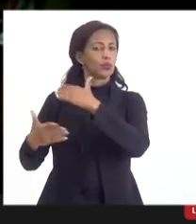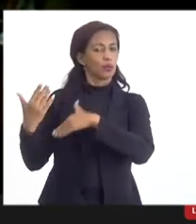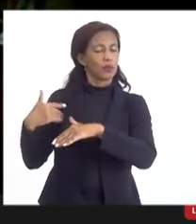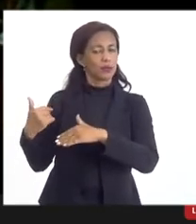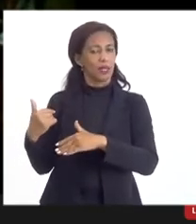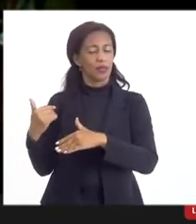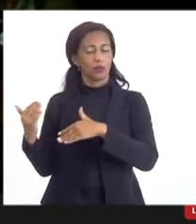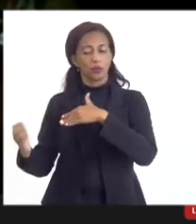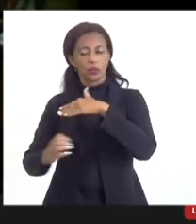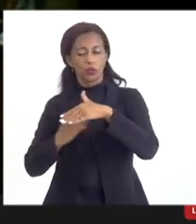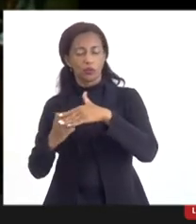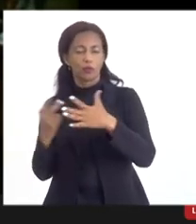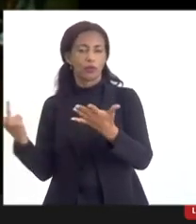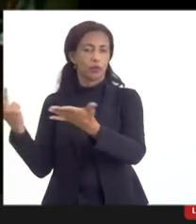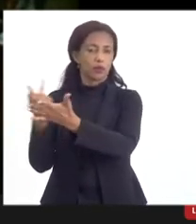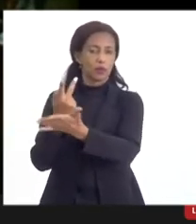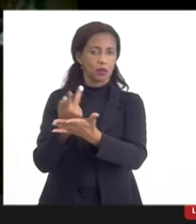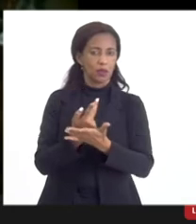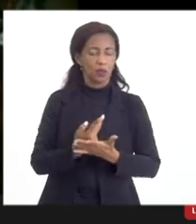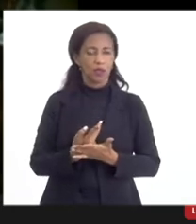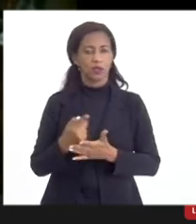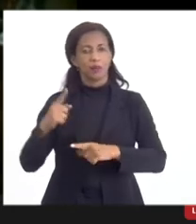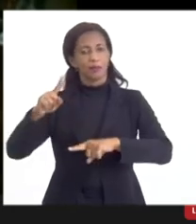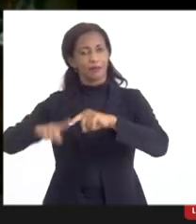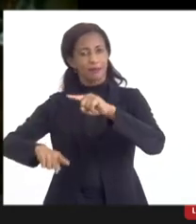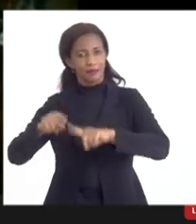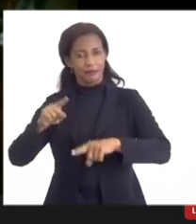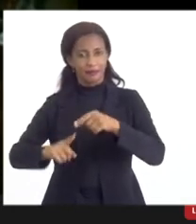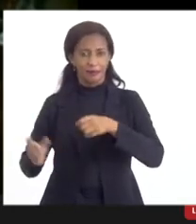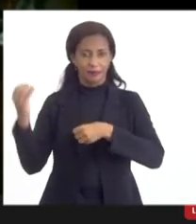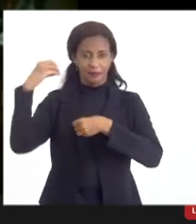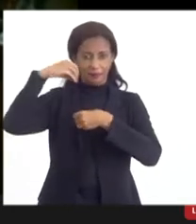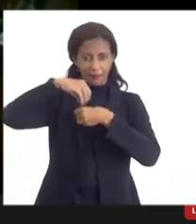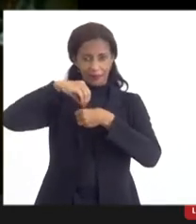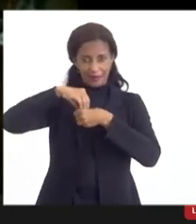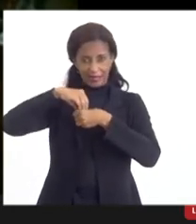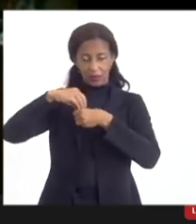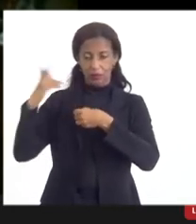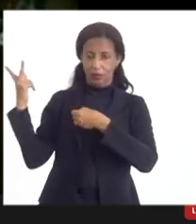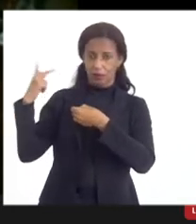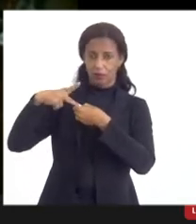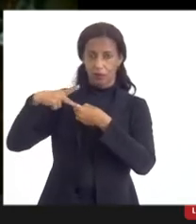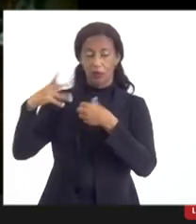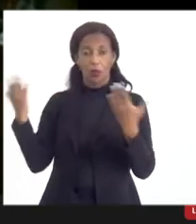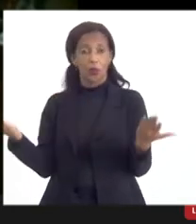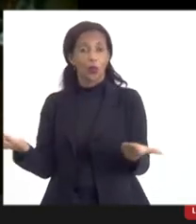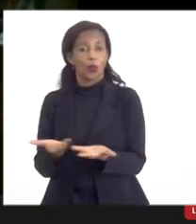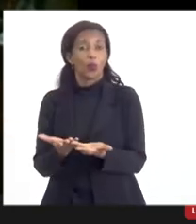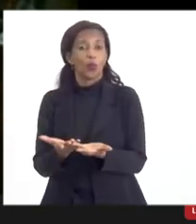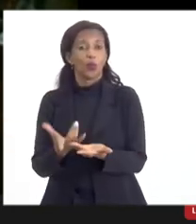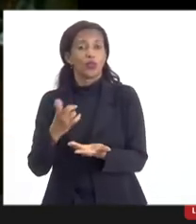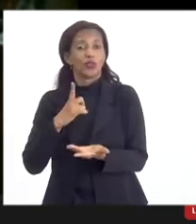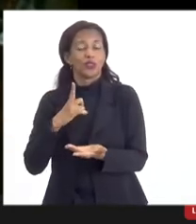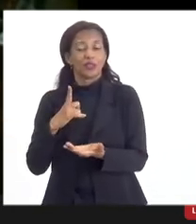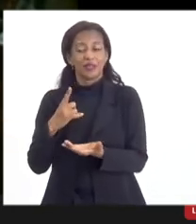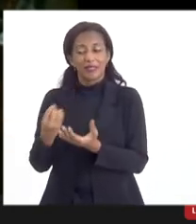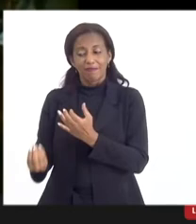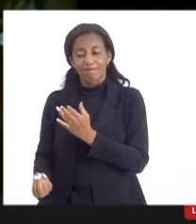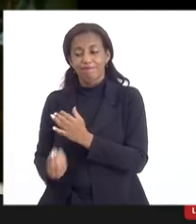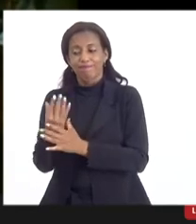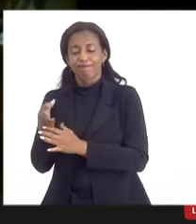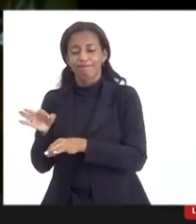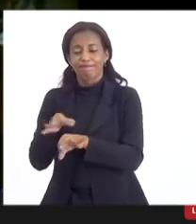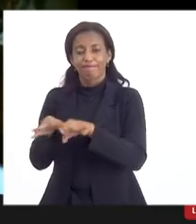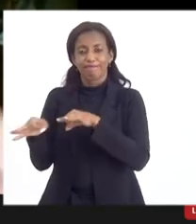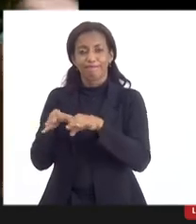desenvolvimentos foram feitos de equipamentos, foram feitos dentro do SEMP, da Petrobras, hoje a gente tem que criar mecanismos para